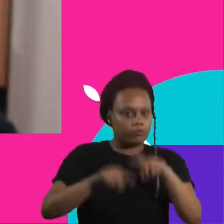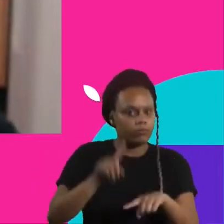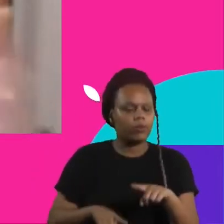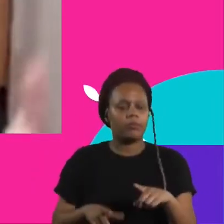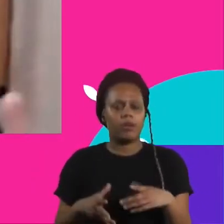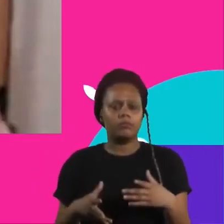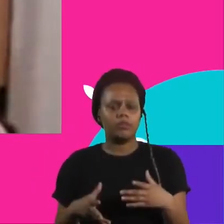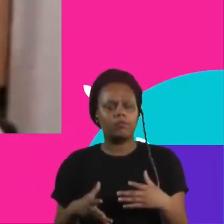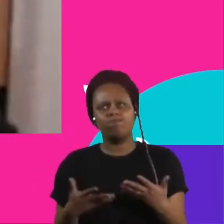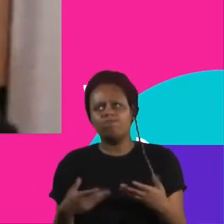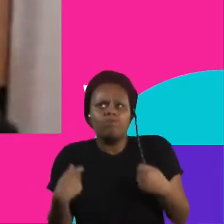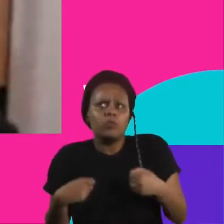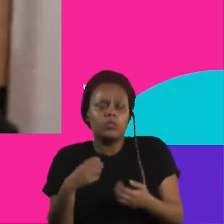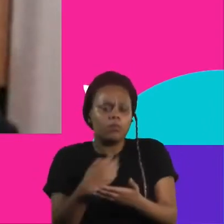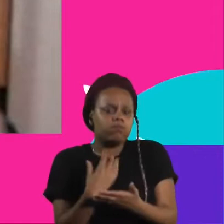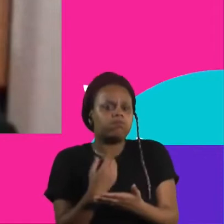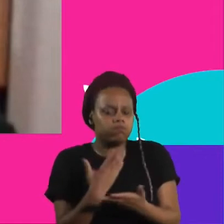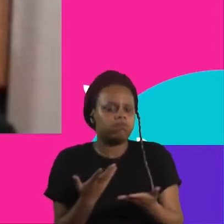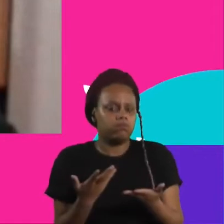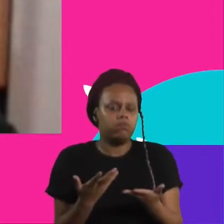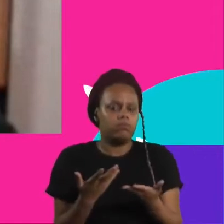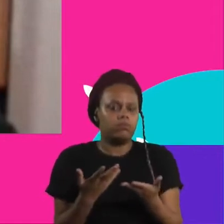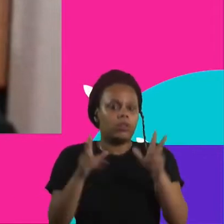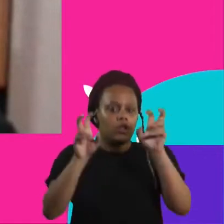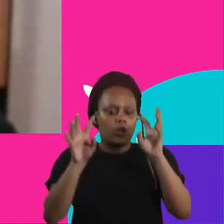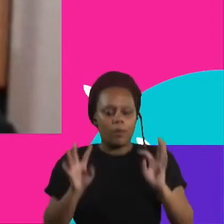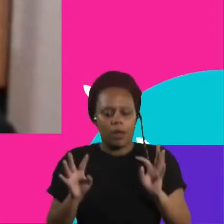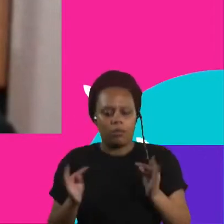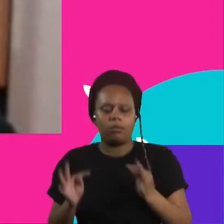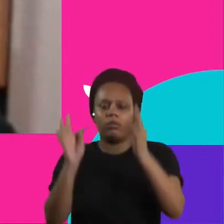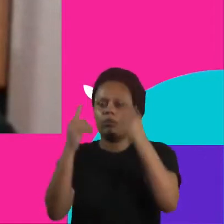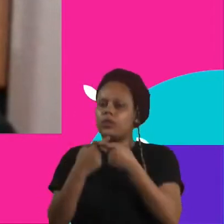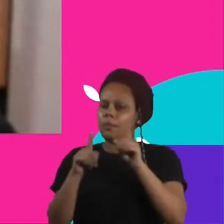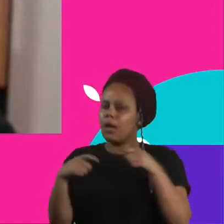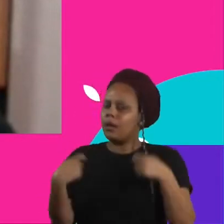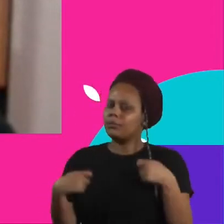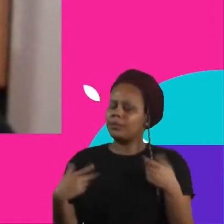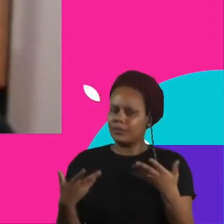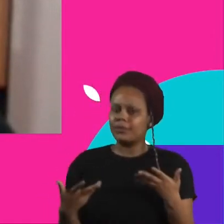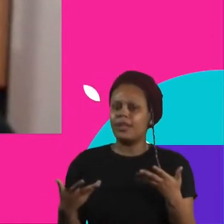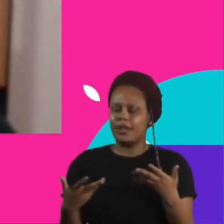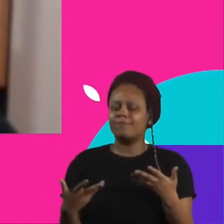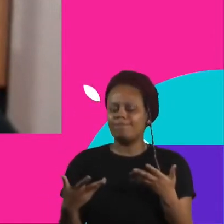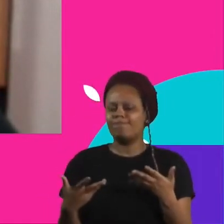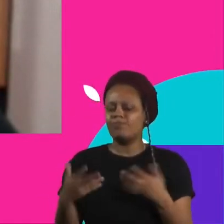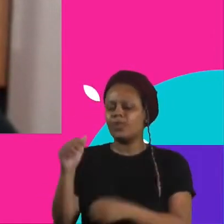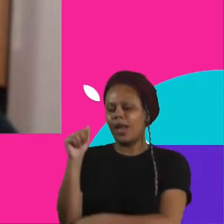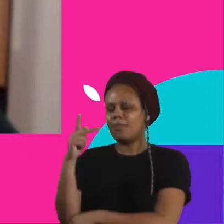totalmente letrado nos aspectos de tecnologia, mas precisa demandar uma API.